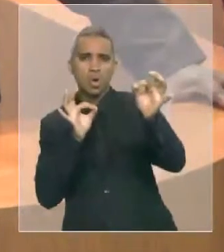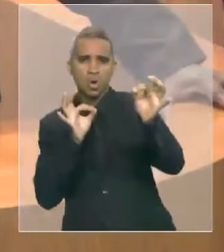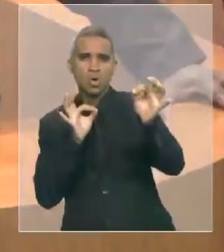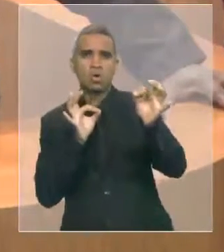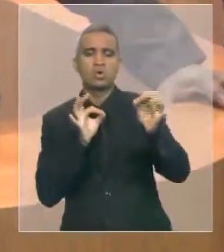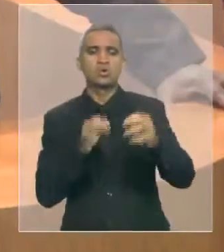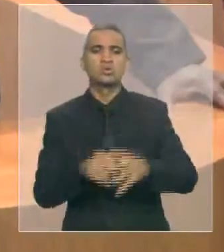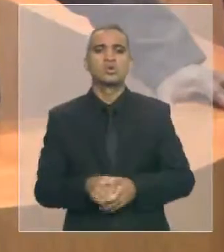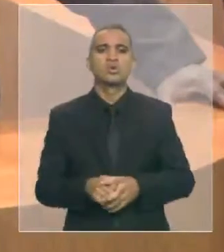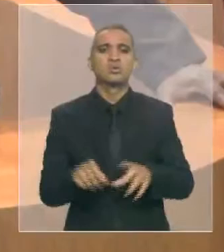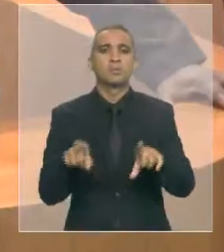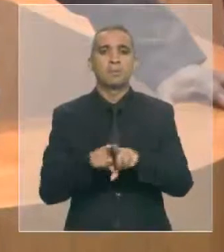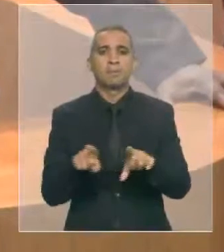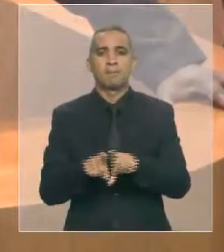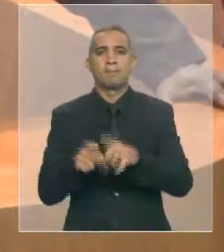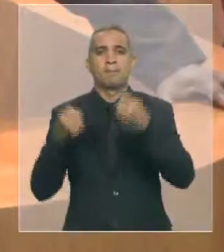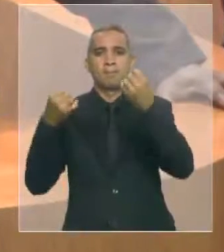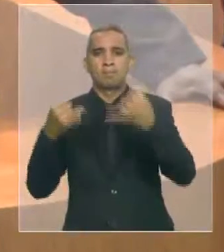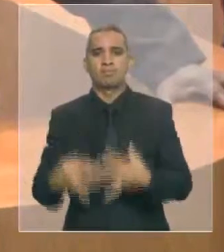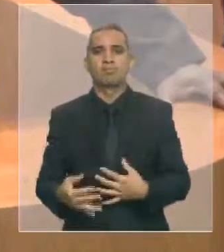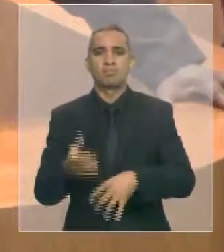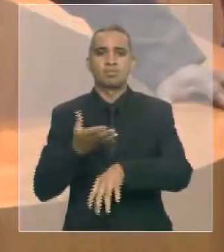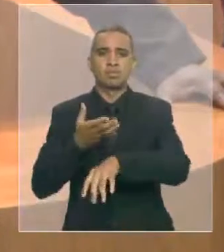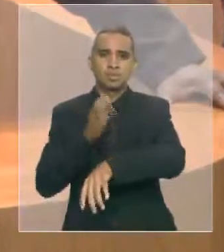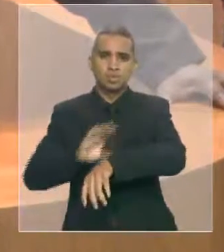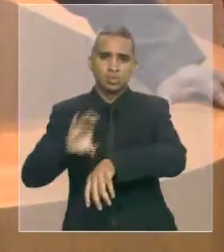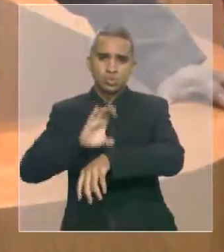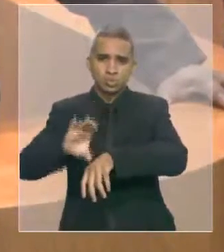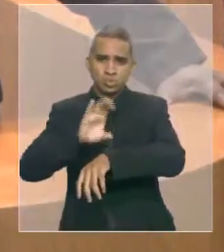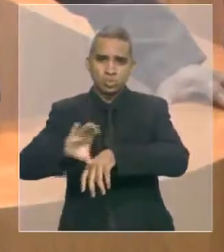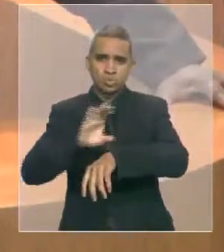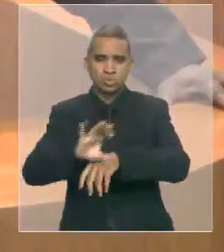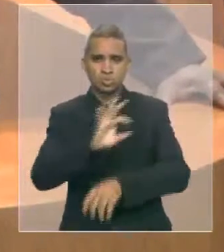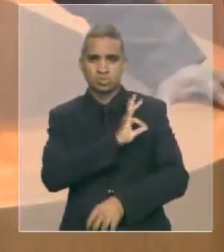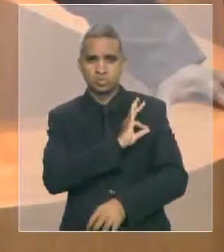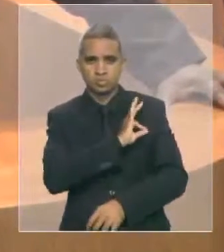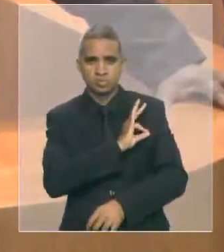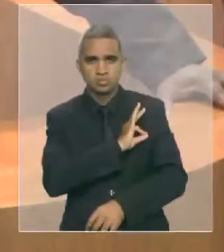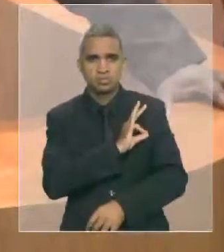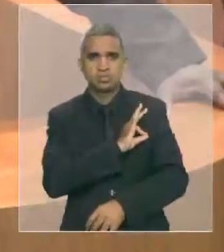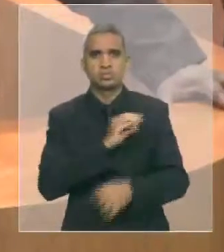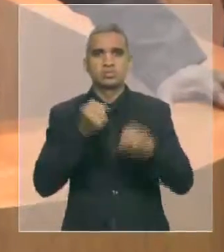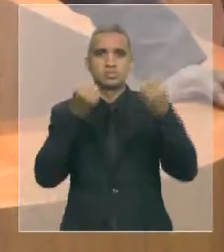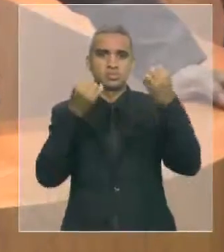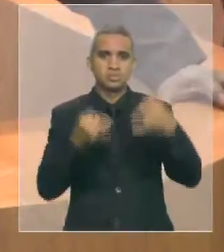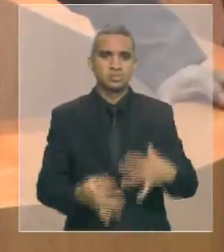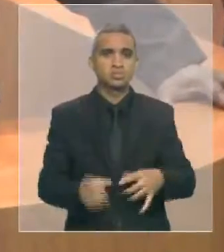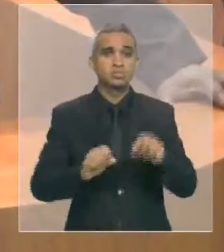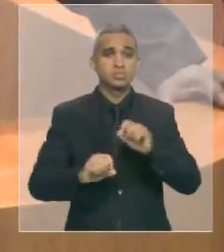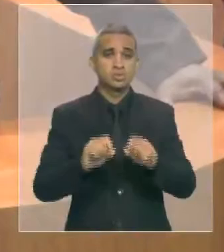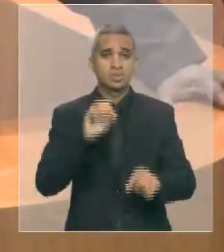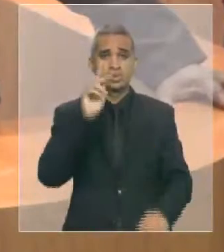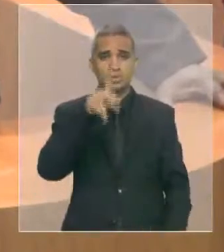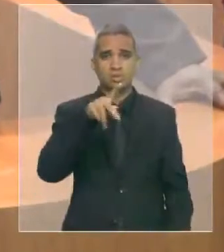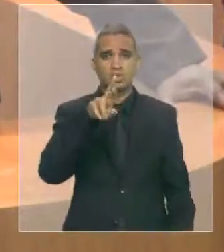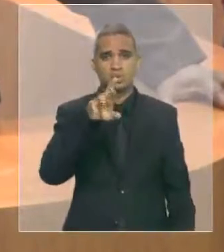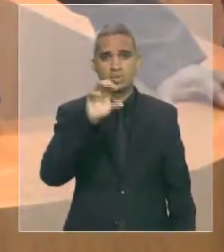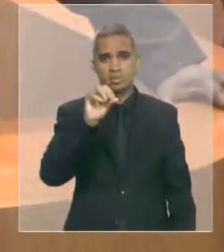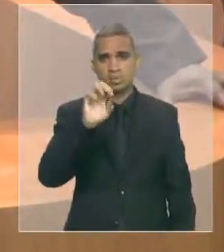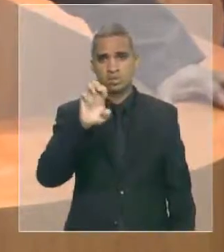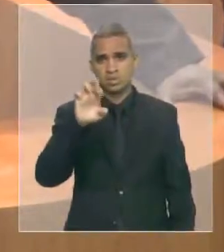nossa academia, cuidar com estresse, falar também sobre PROERD, tem aqui o Tenente Conel Araújo,